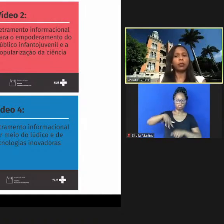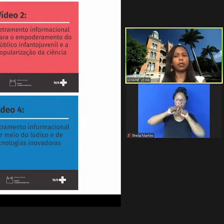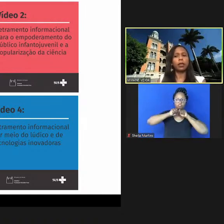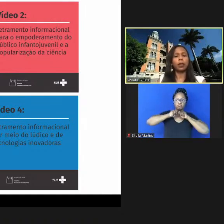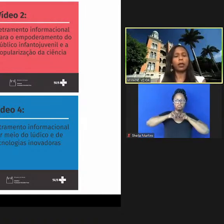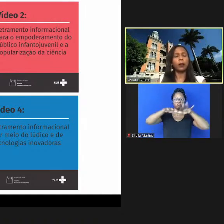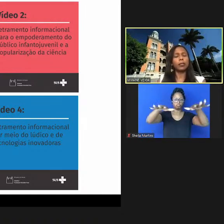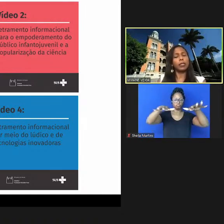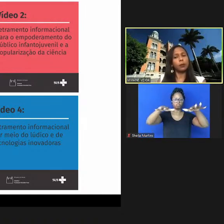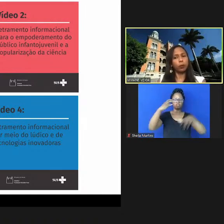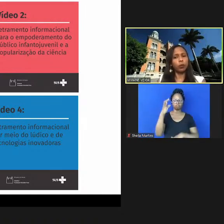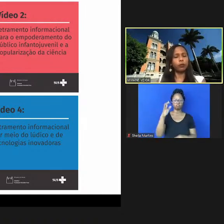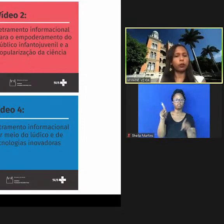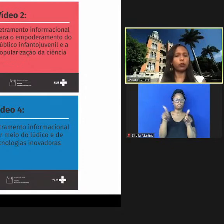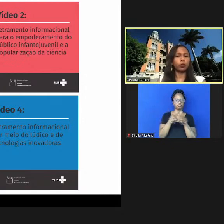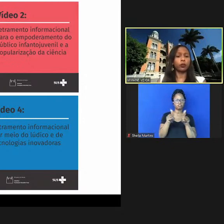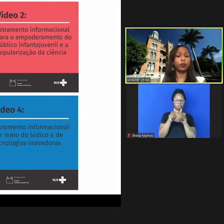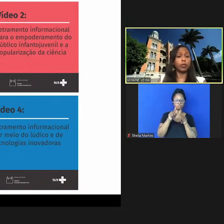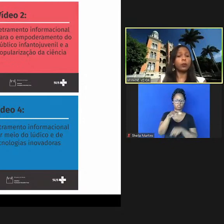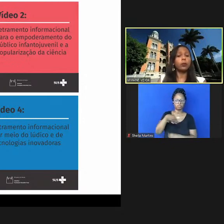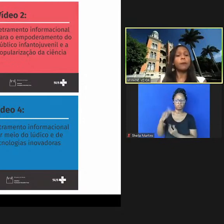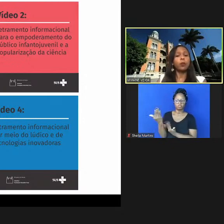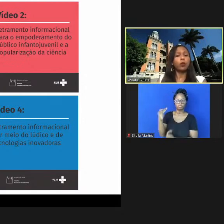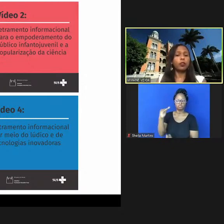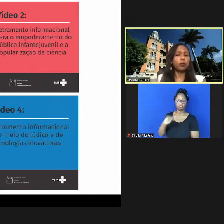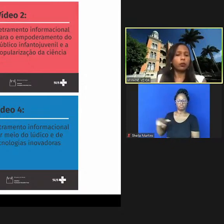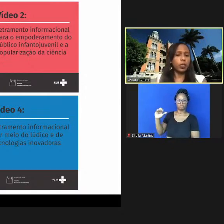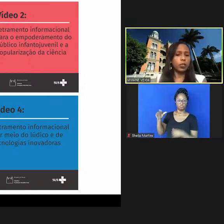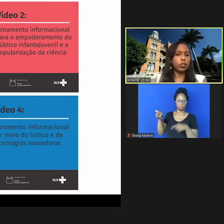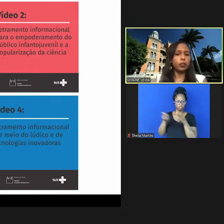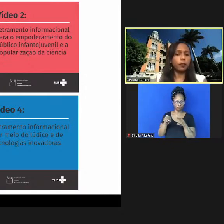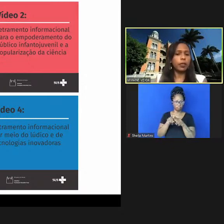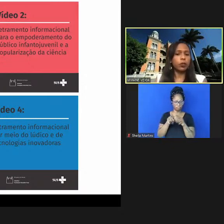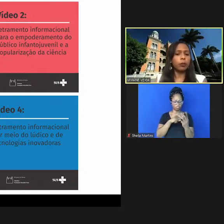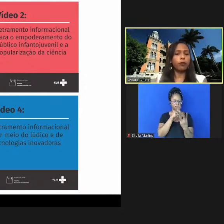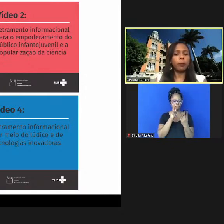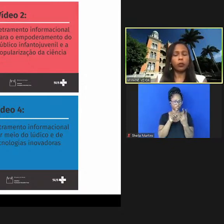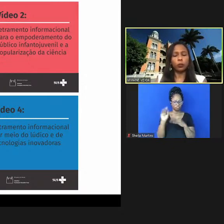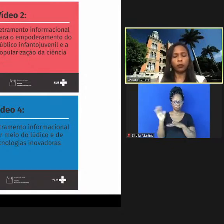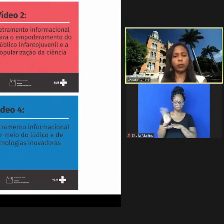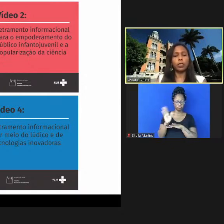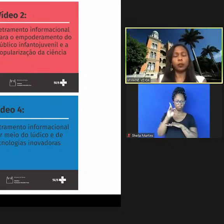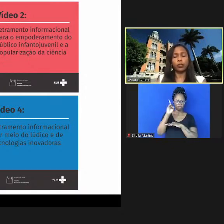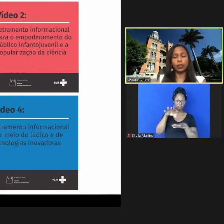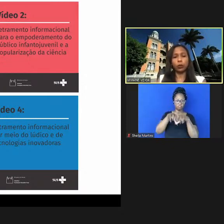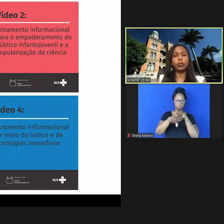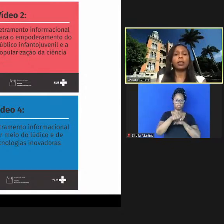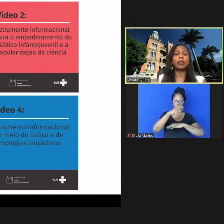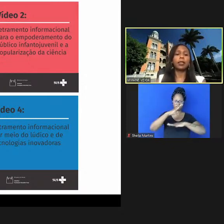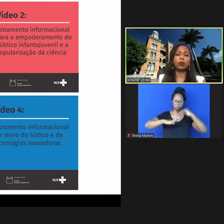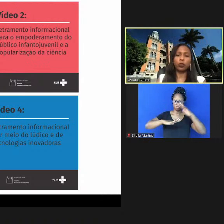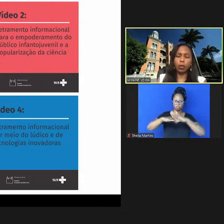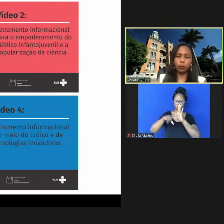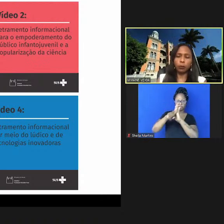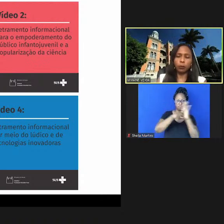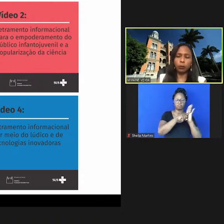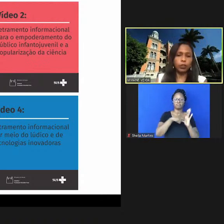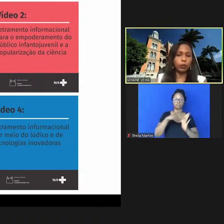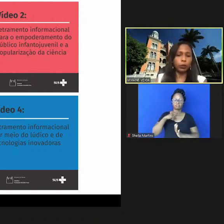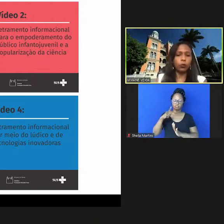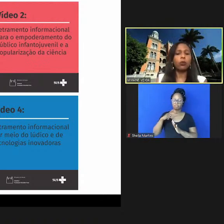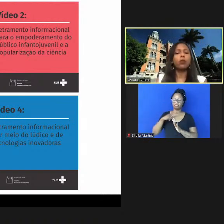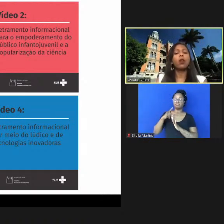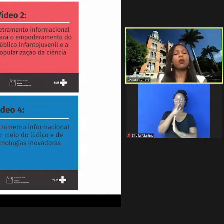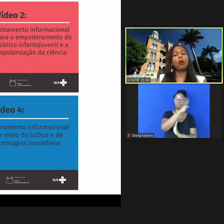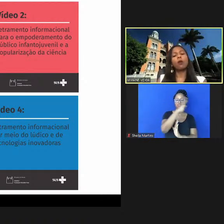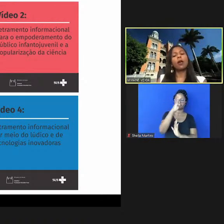desse público infantil juvenil o vídeo 3 a gente fala sobre a formação de profissionais e pesquisadores e aí tem as bibliotecas